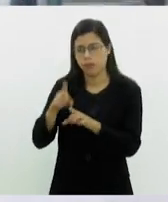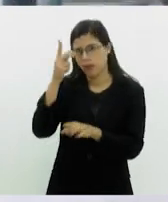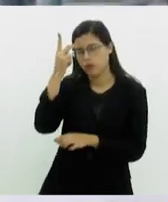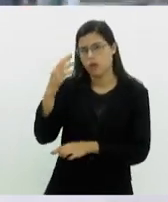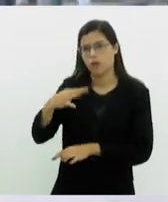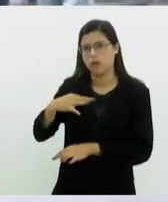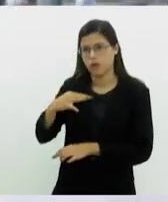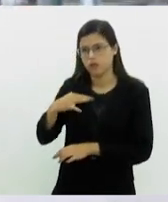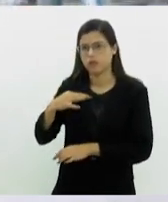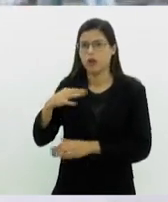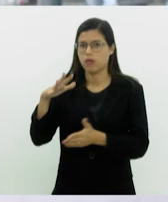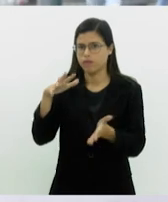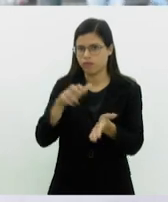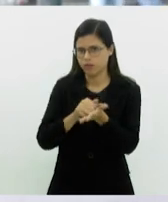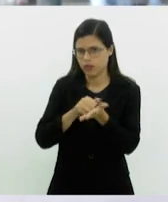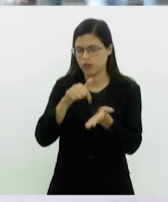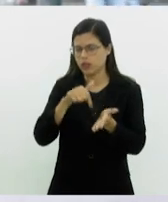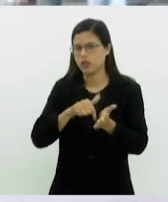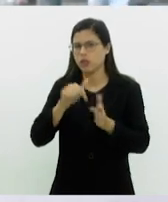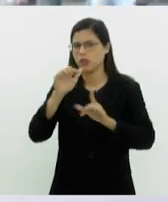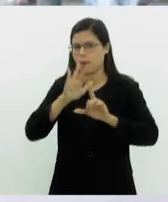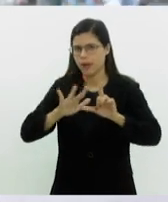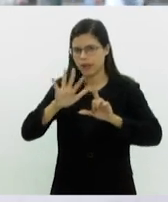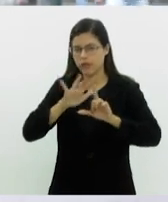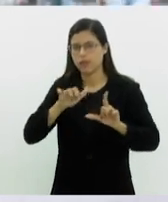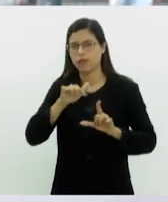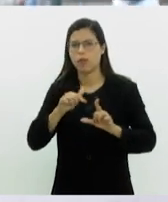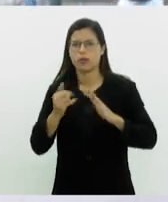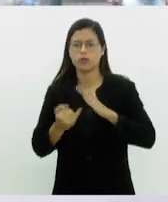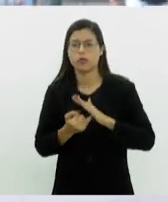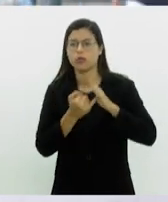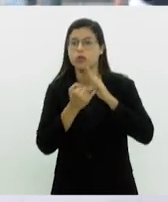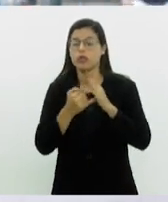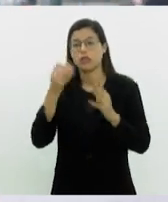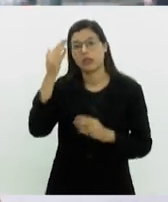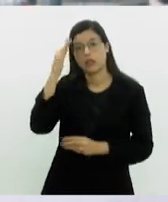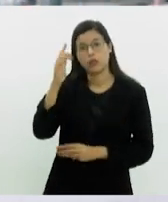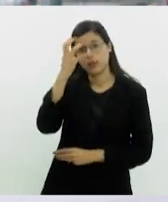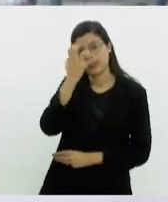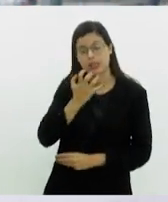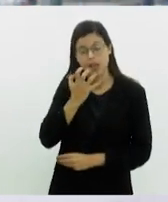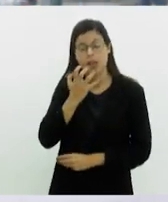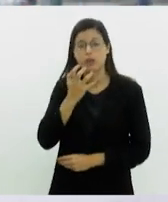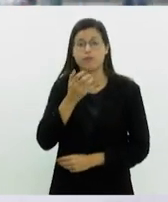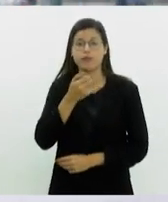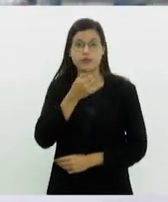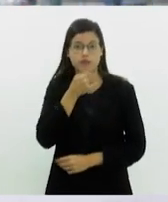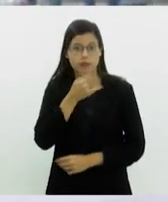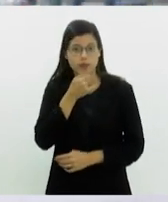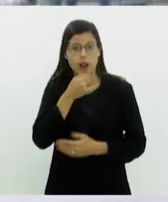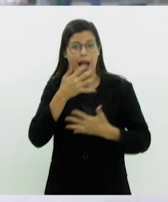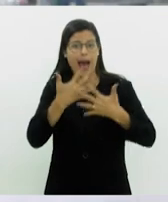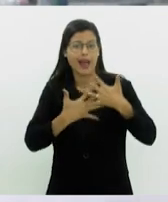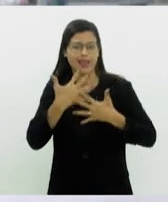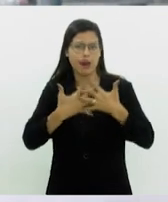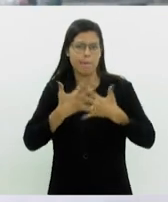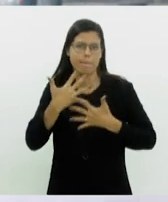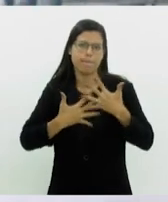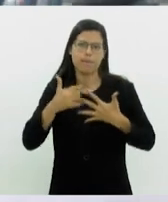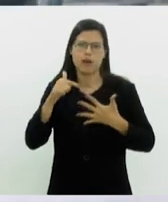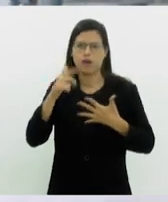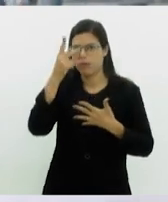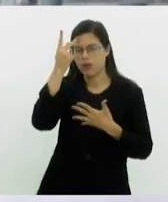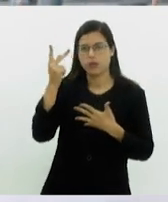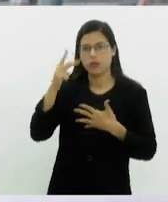plataforma da Free Helper. Entendendo que é algo muito sério e que isso, infelizmente, atrapalha o trabalho de quem está atuando na